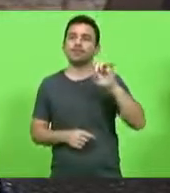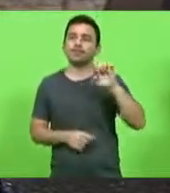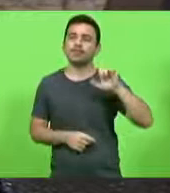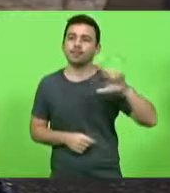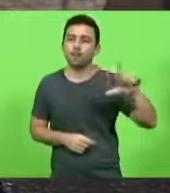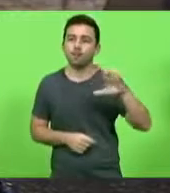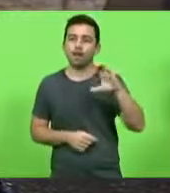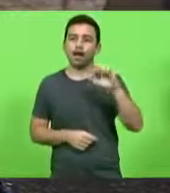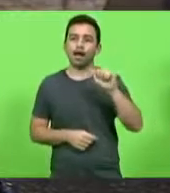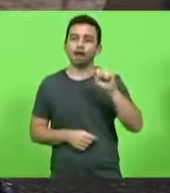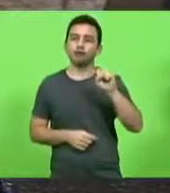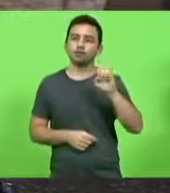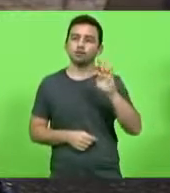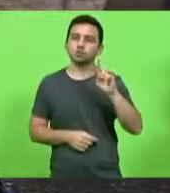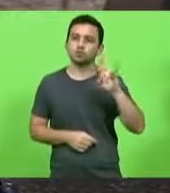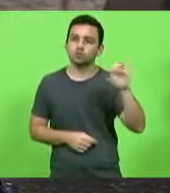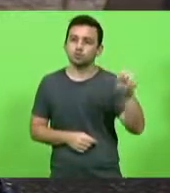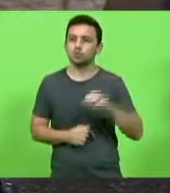Esses são genocidas.